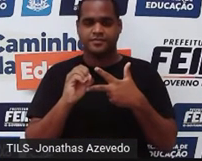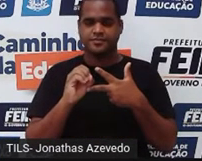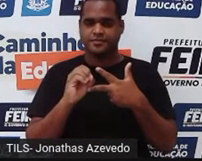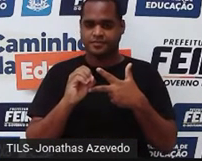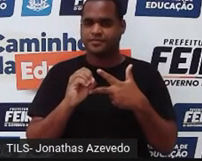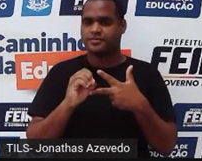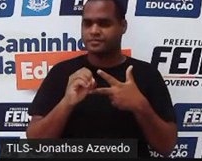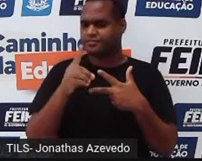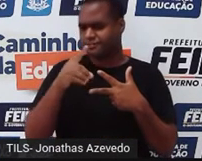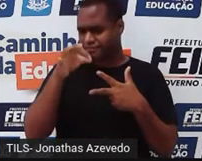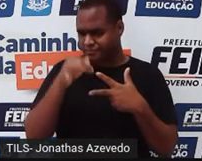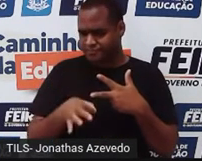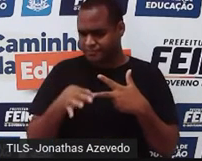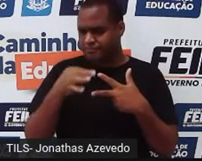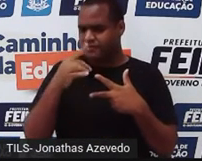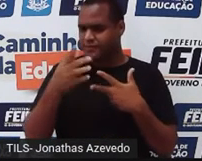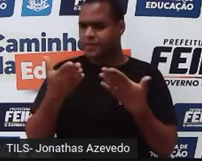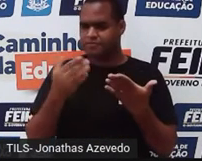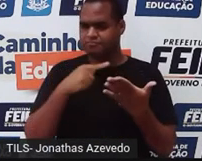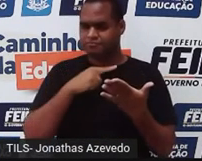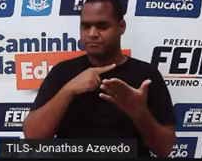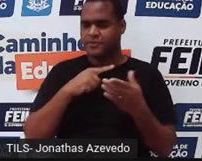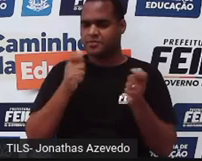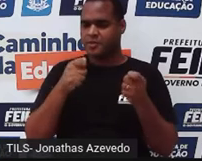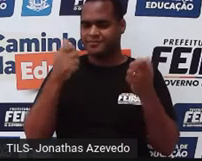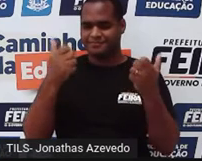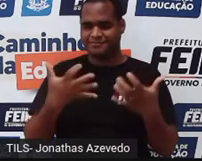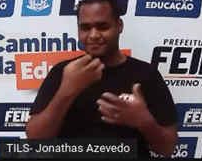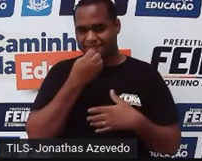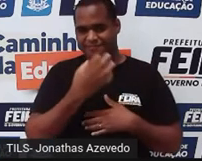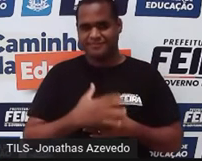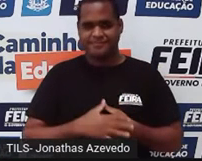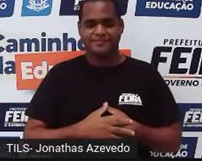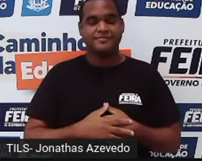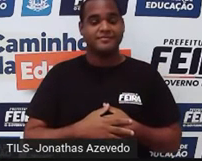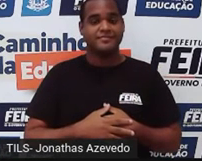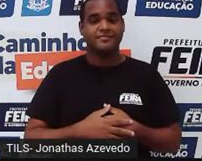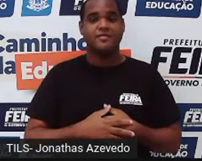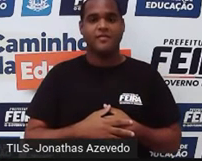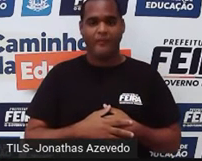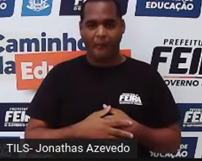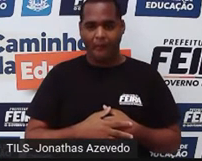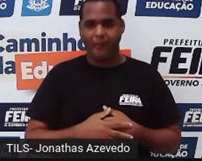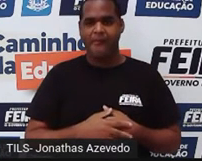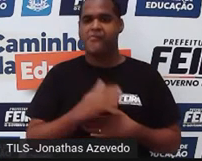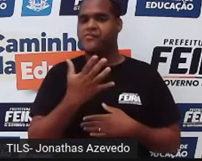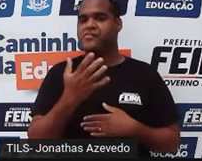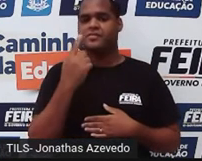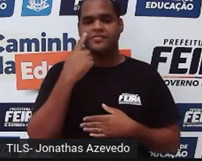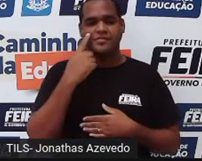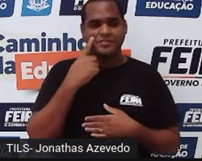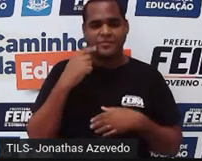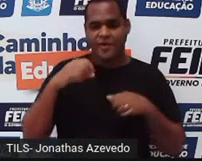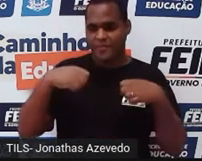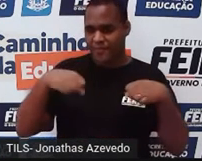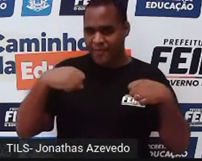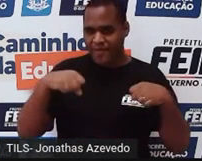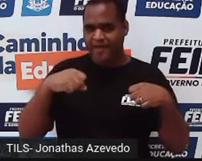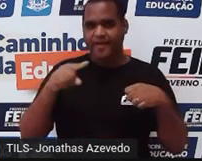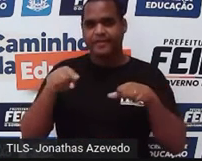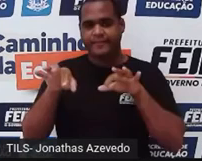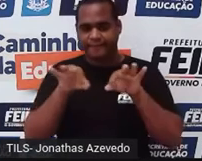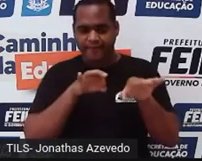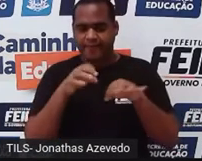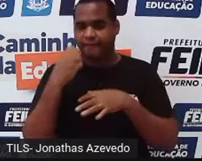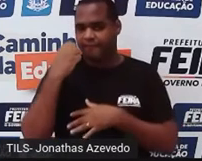Você, com certeza, um dia vai fazer essa prova. Tá bom? Bota o fé nisso. E aí a situação diz o seguinte. Um motociclista planeja